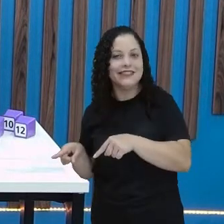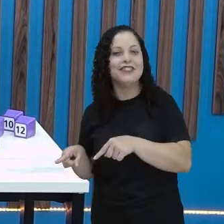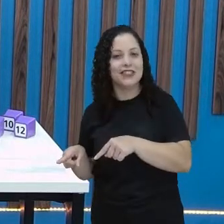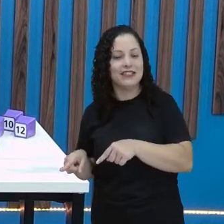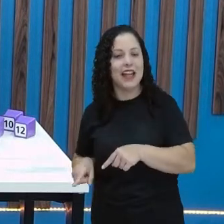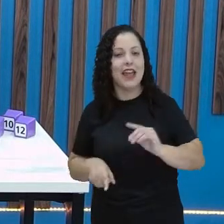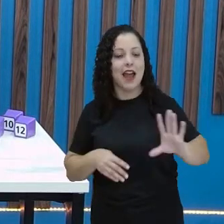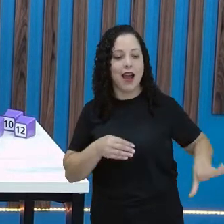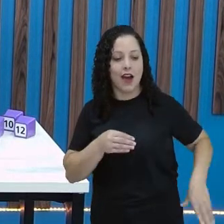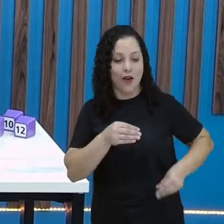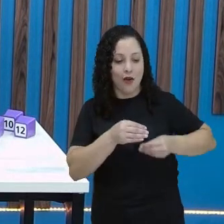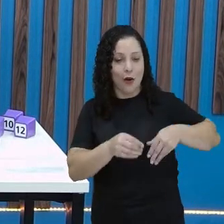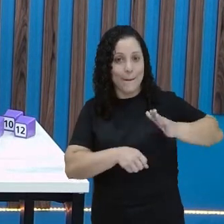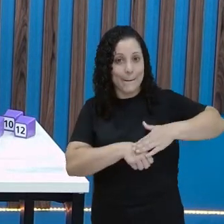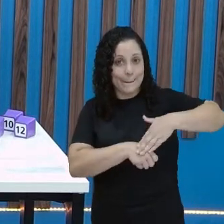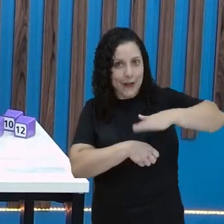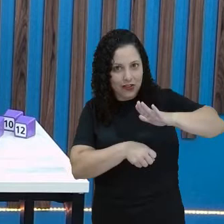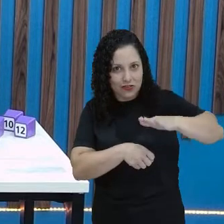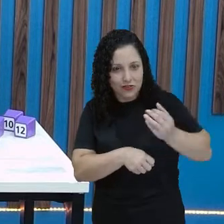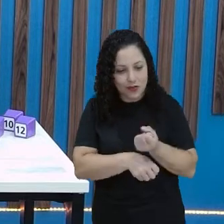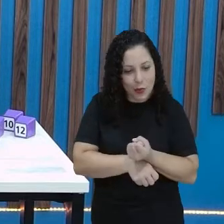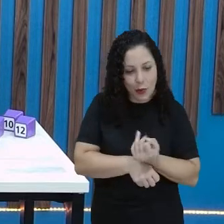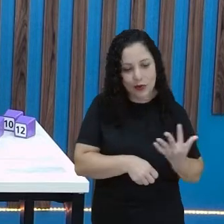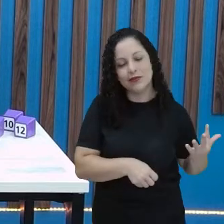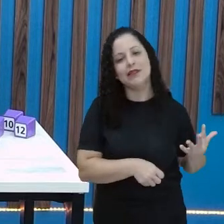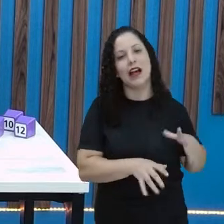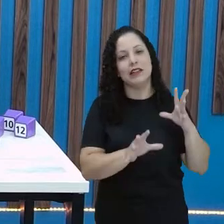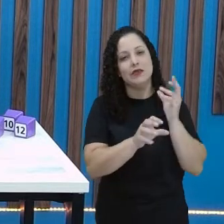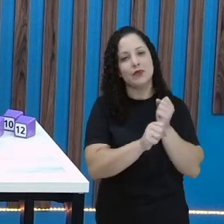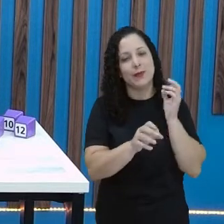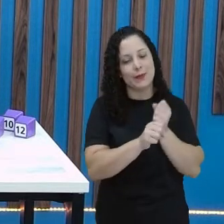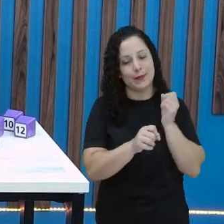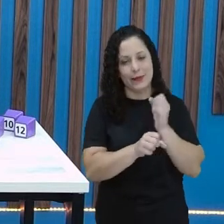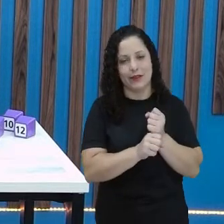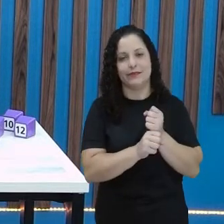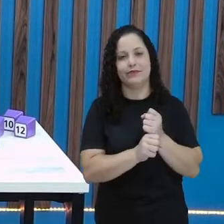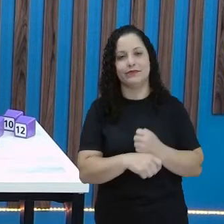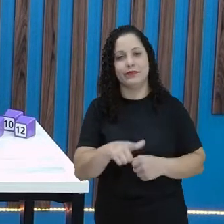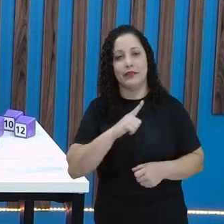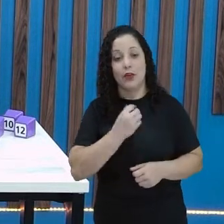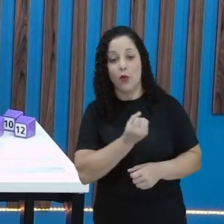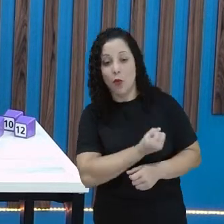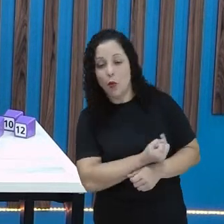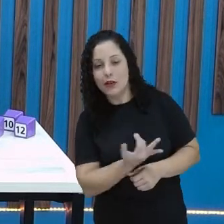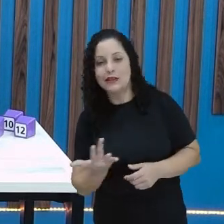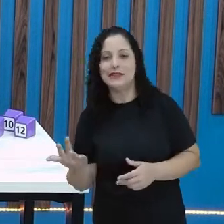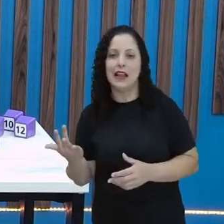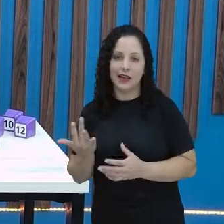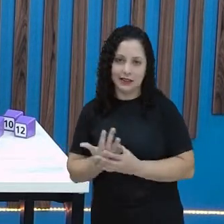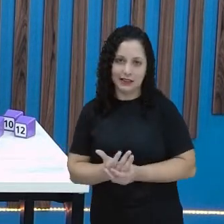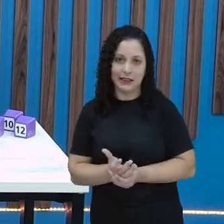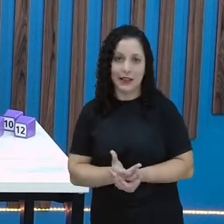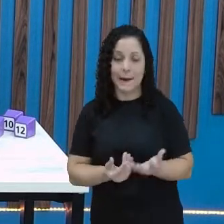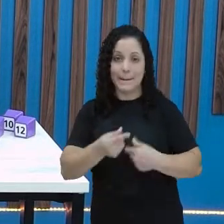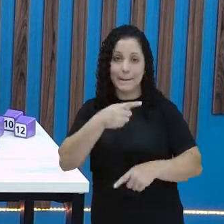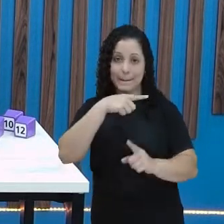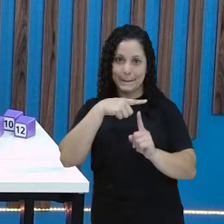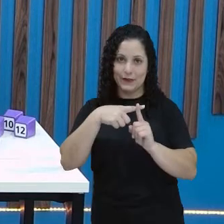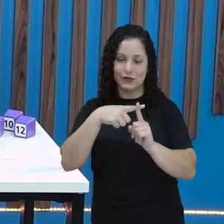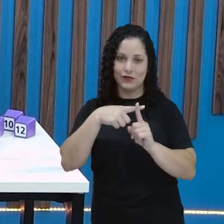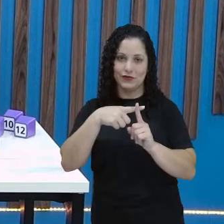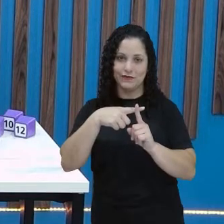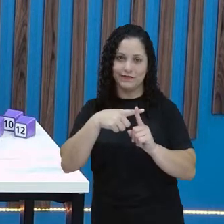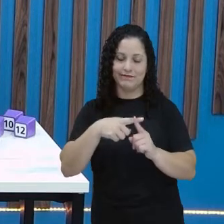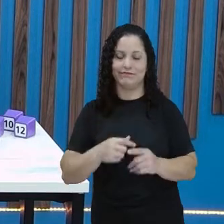que quando a gente adiciona, a gente acrescenta, a gente soma, a gente tem uma quantidade que vai acrescentar. Então, se vai